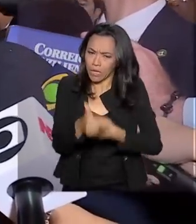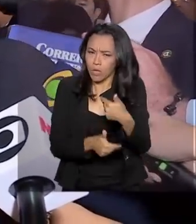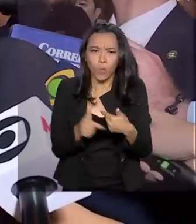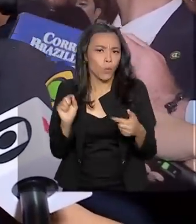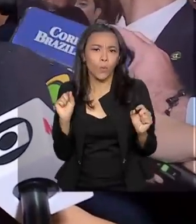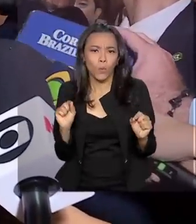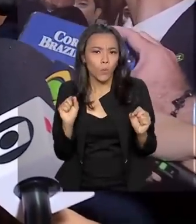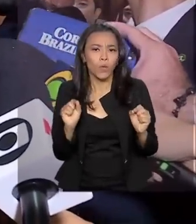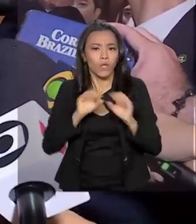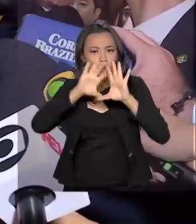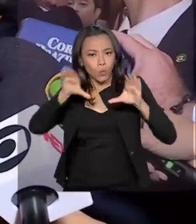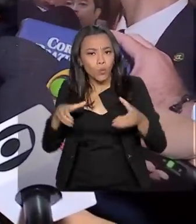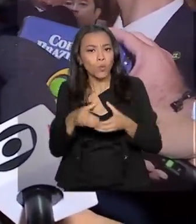do Mercosul e União Europeia.